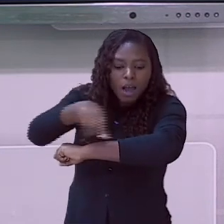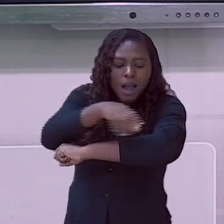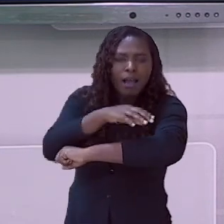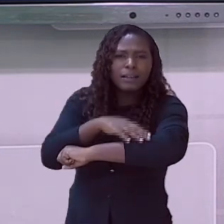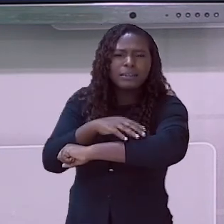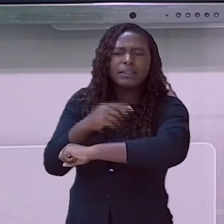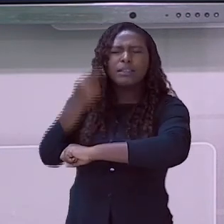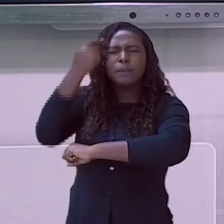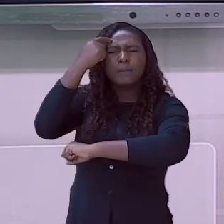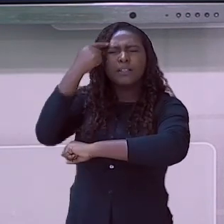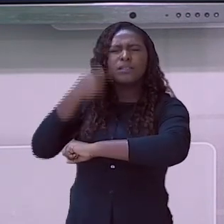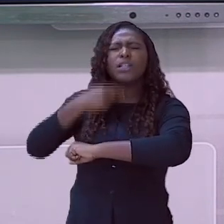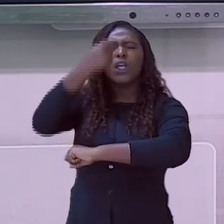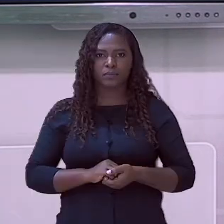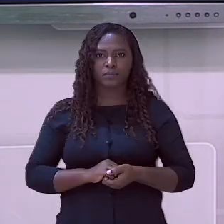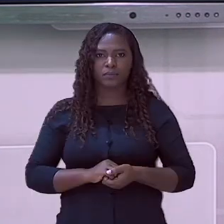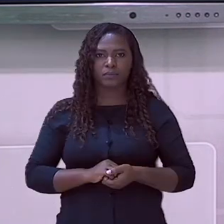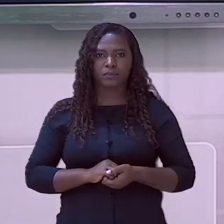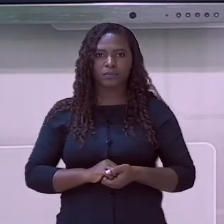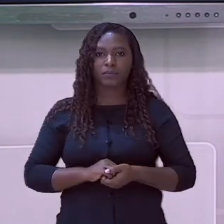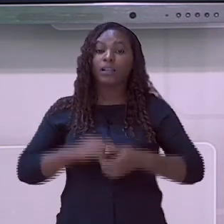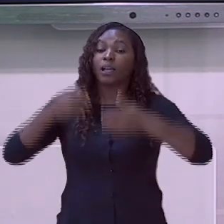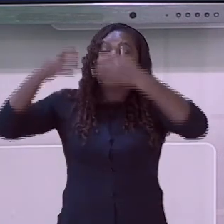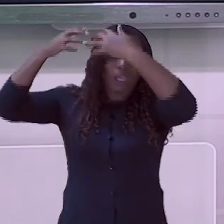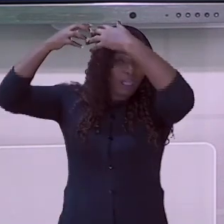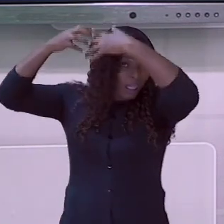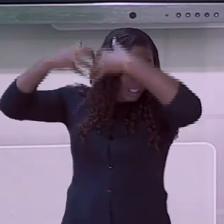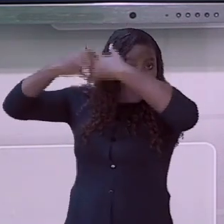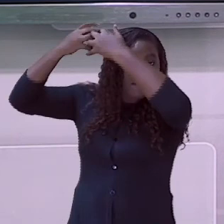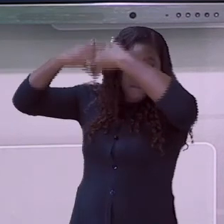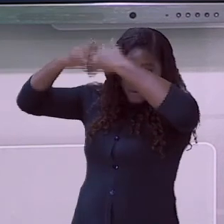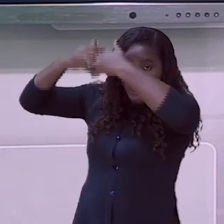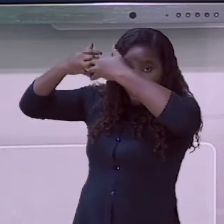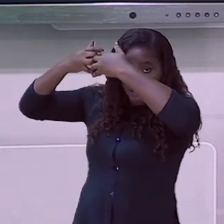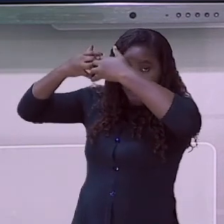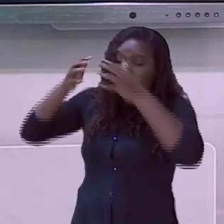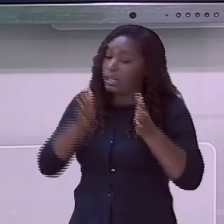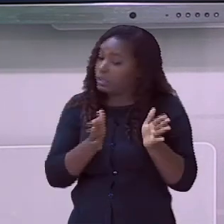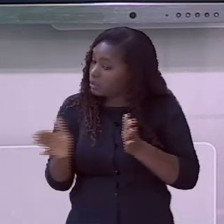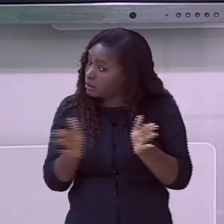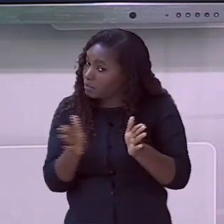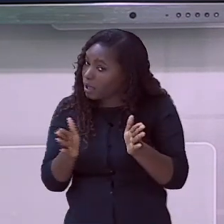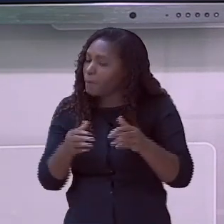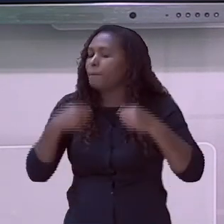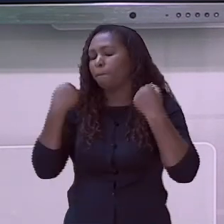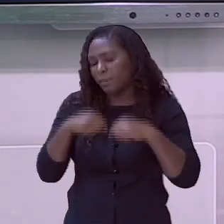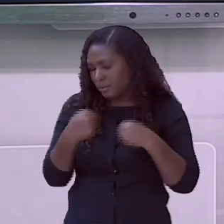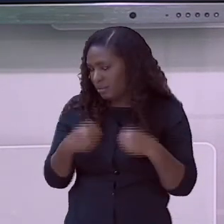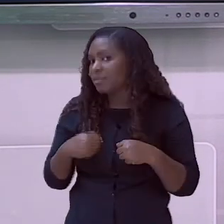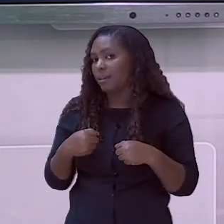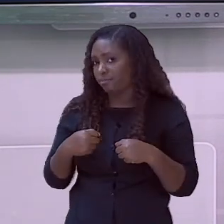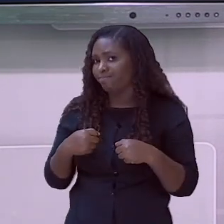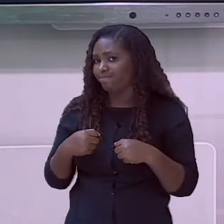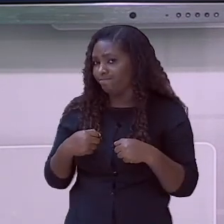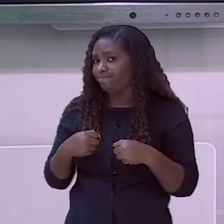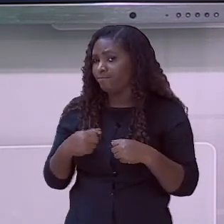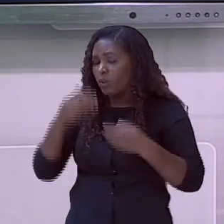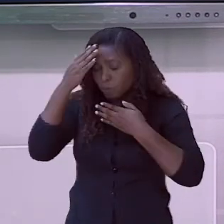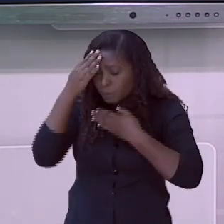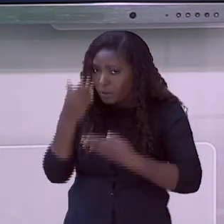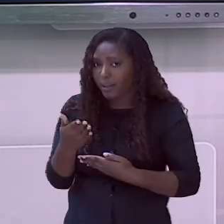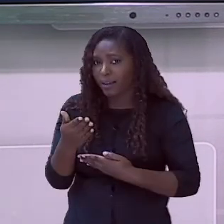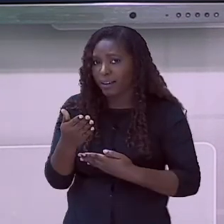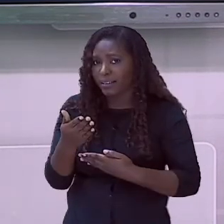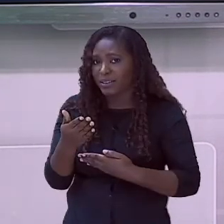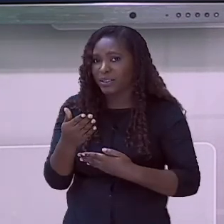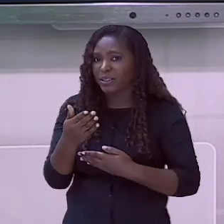visão e do cego. Avalie a acessibilidade e tire suas conclusões. Obrigada,